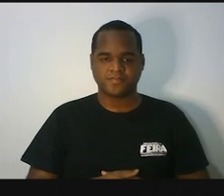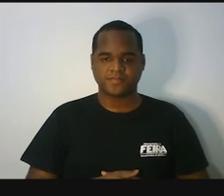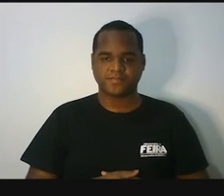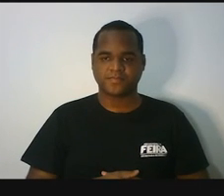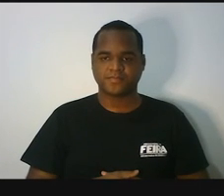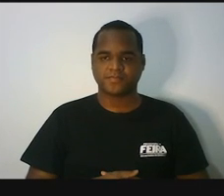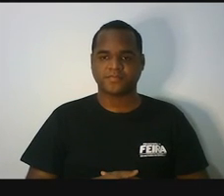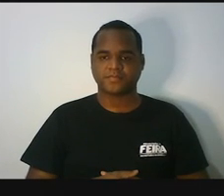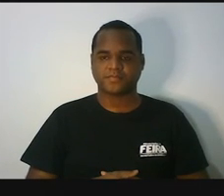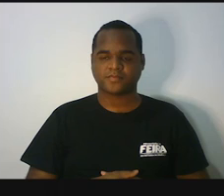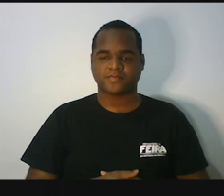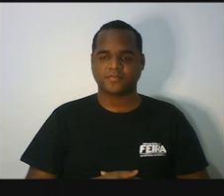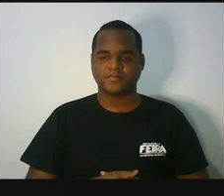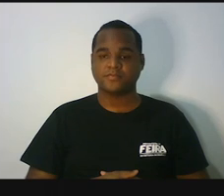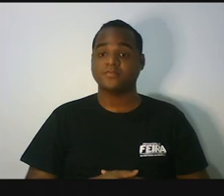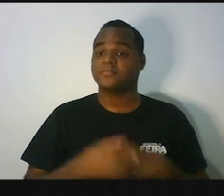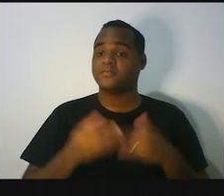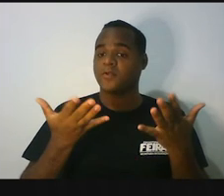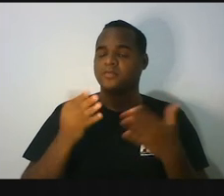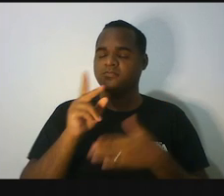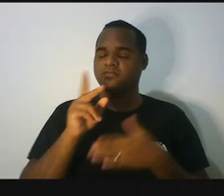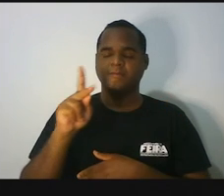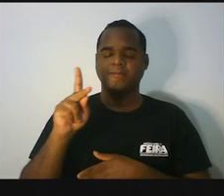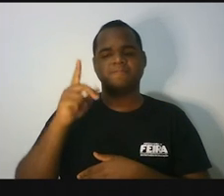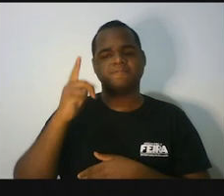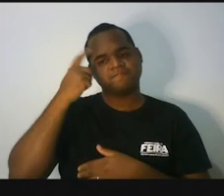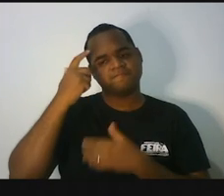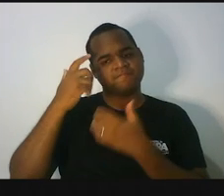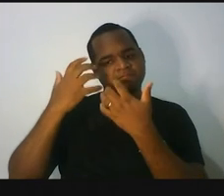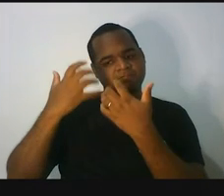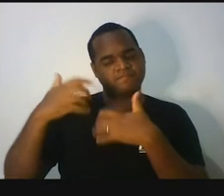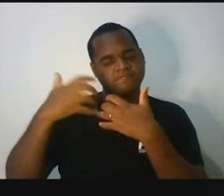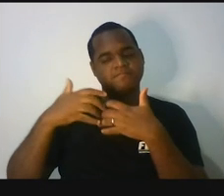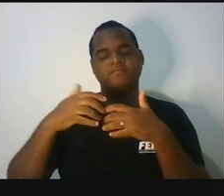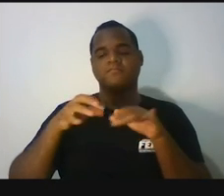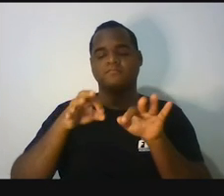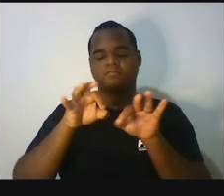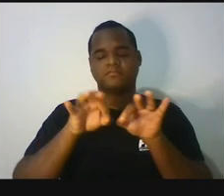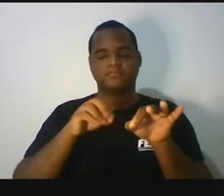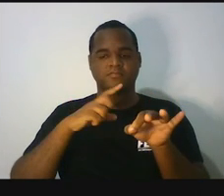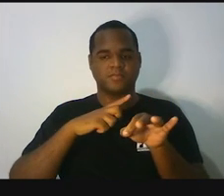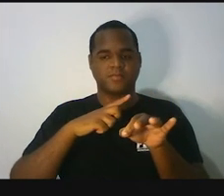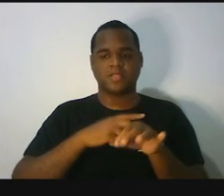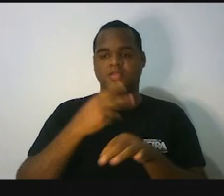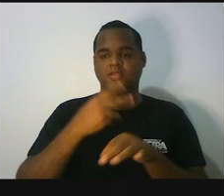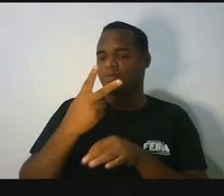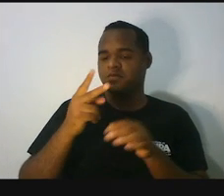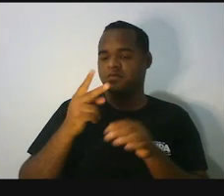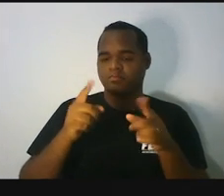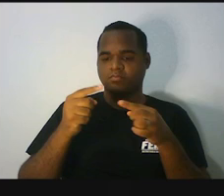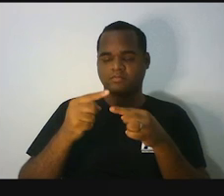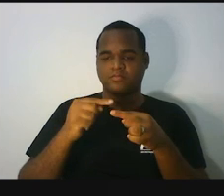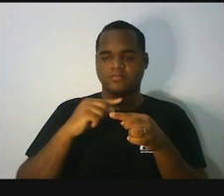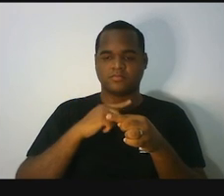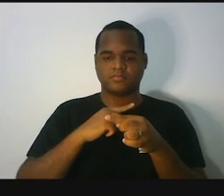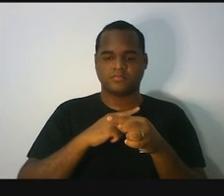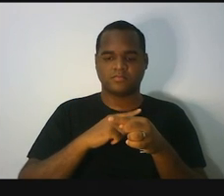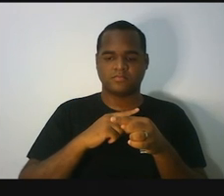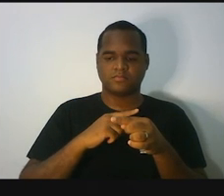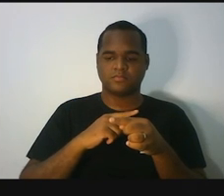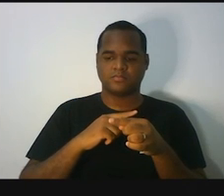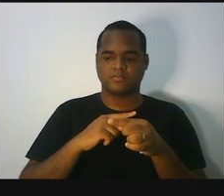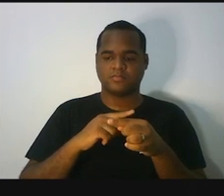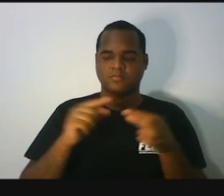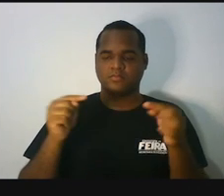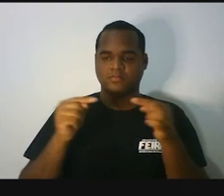bom e agora professor agora raciocine se você tem duas caixinhas e essas duas